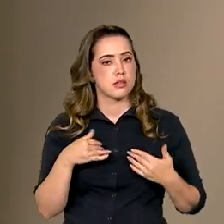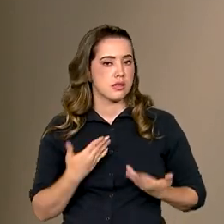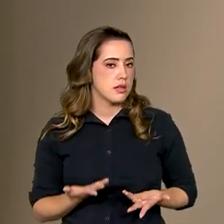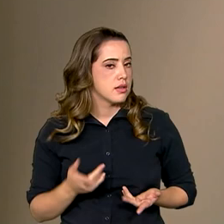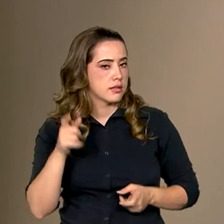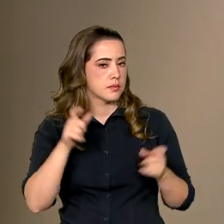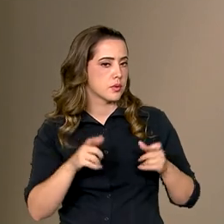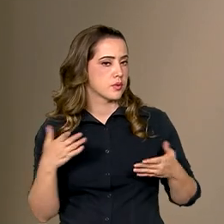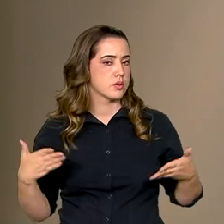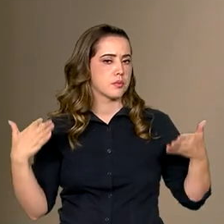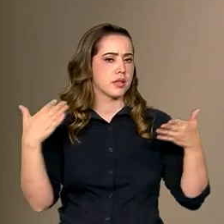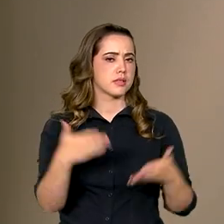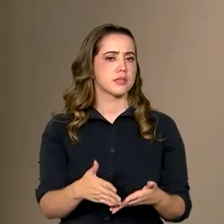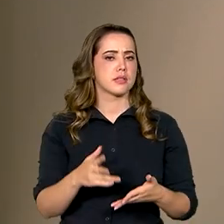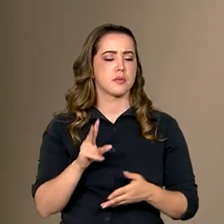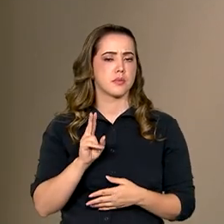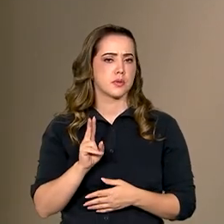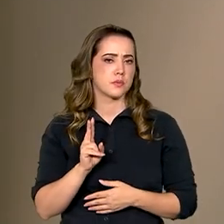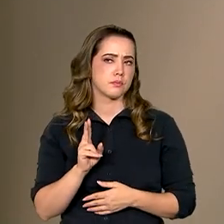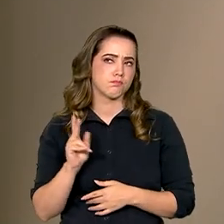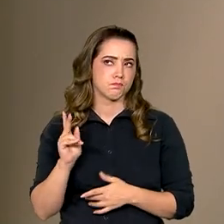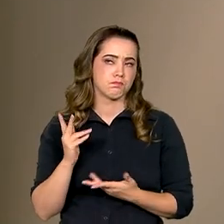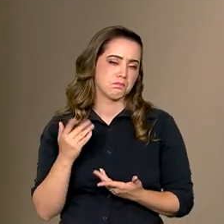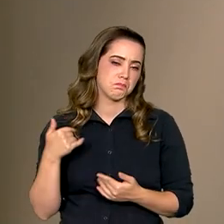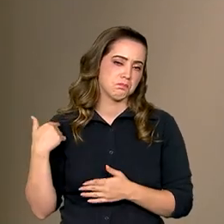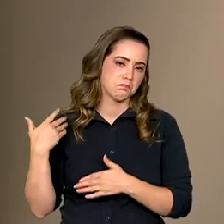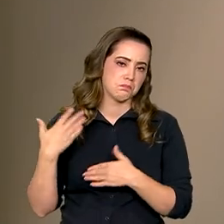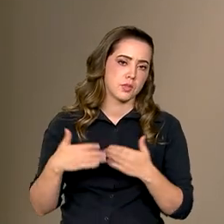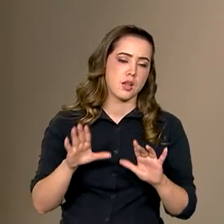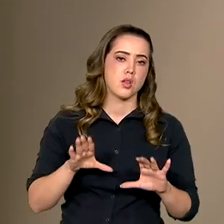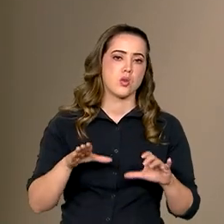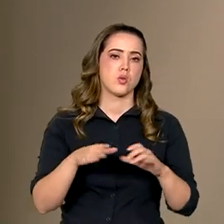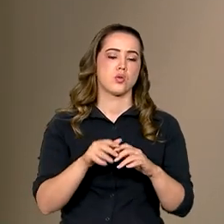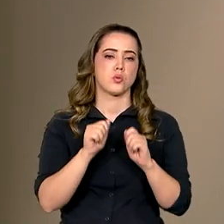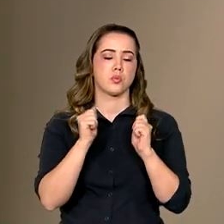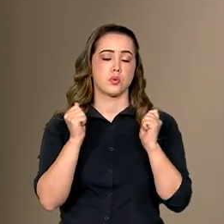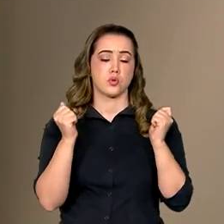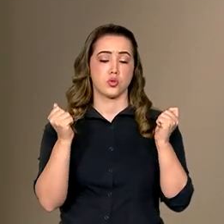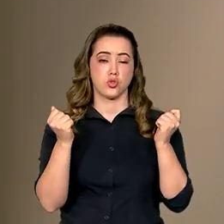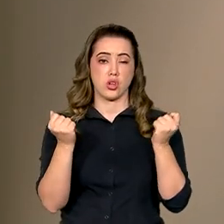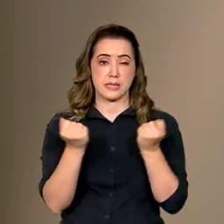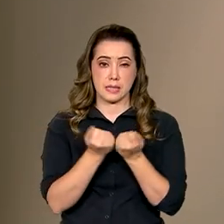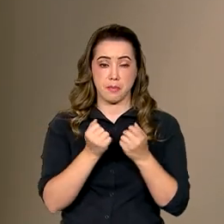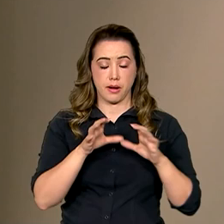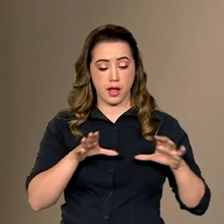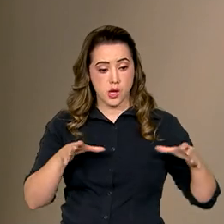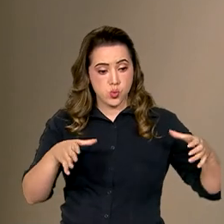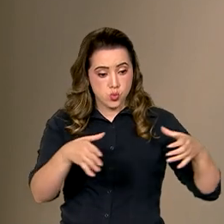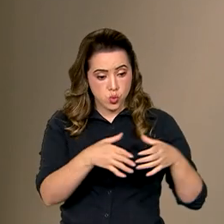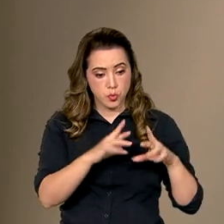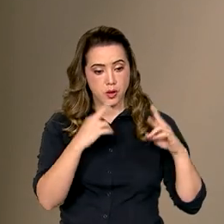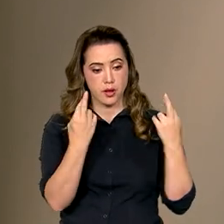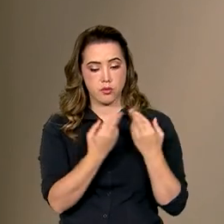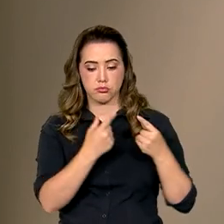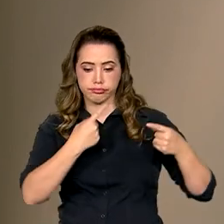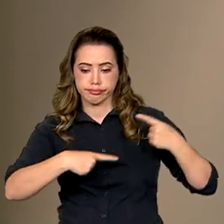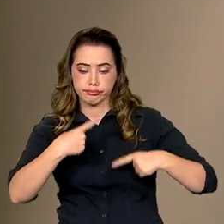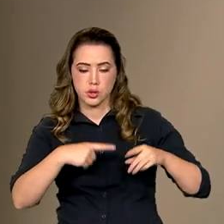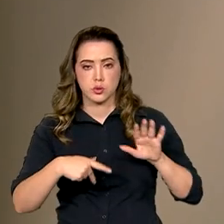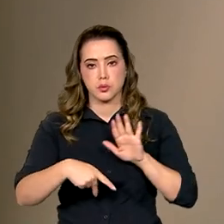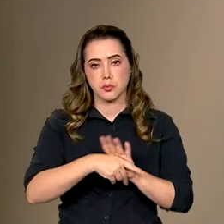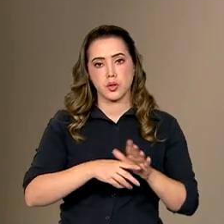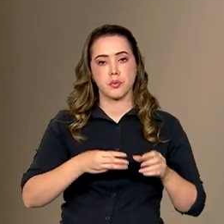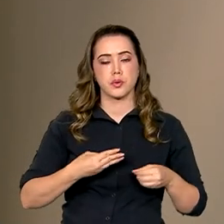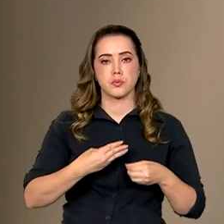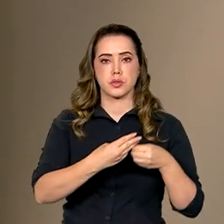participam tradicionalmente em assembleias municipais. Então, as conferências começam nos municípios,